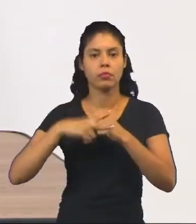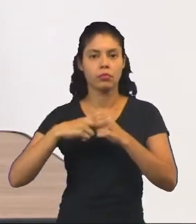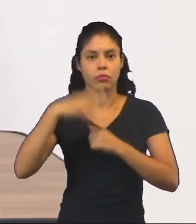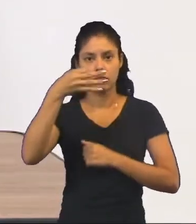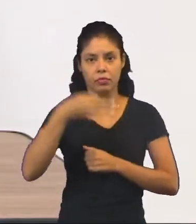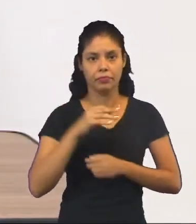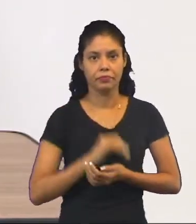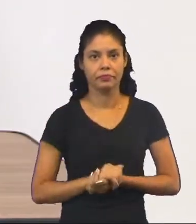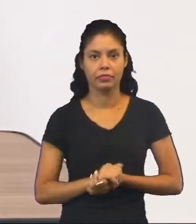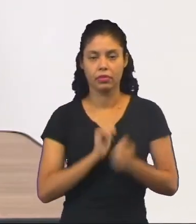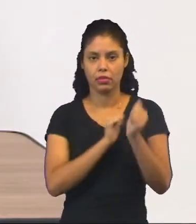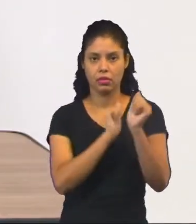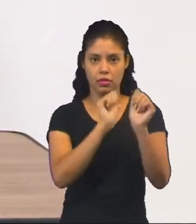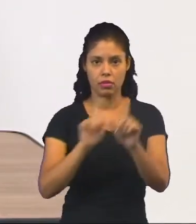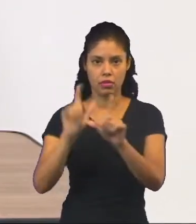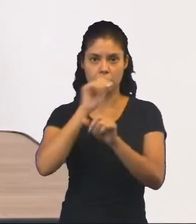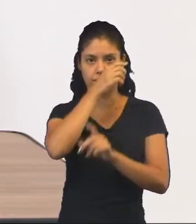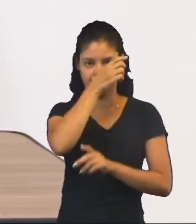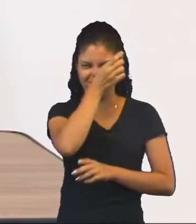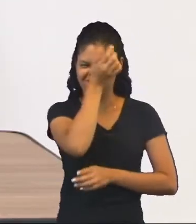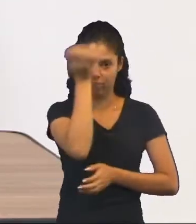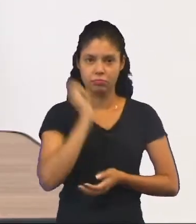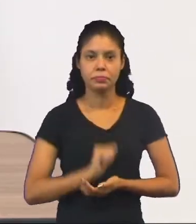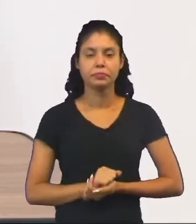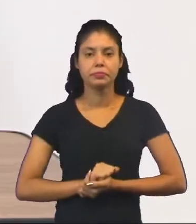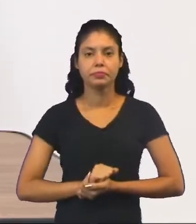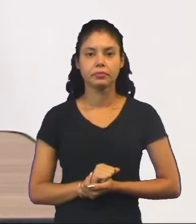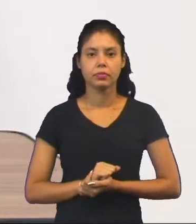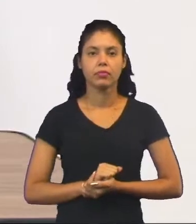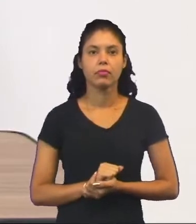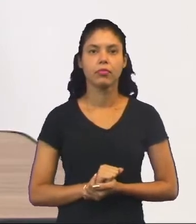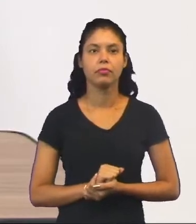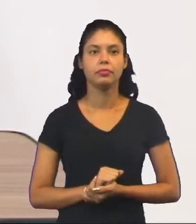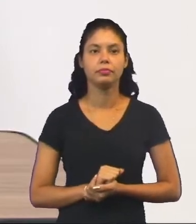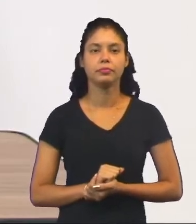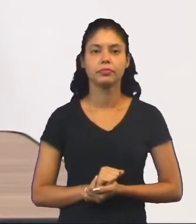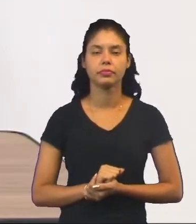maneira correta. Acompanhe comigo, Natália, para você compreender um pouco mais. Vamos lá.